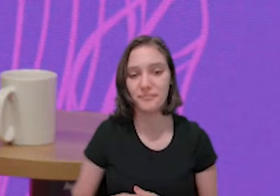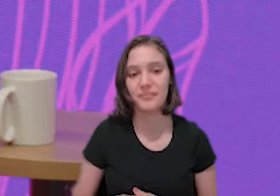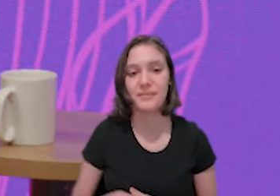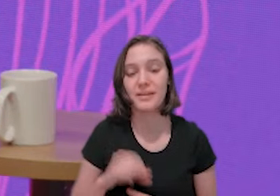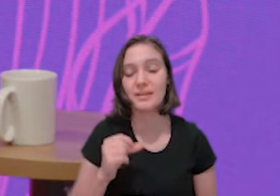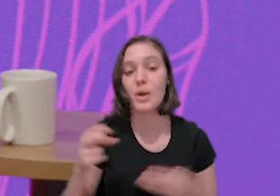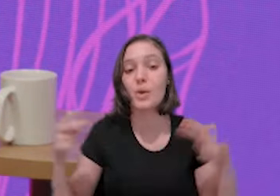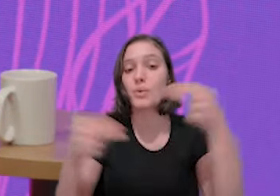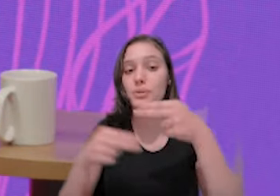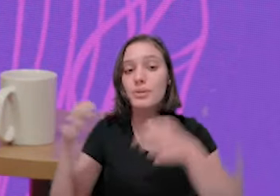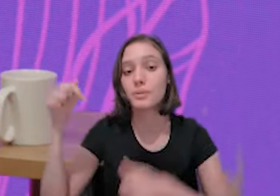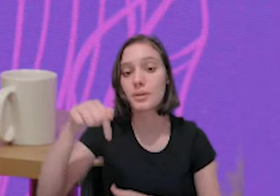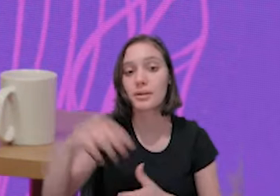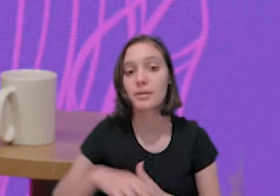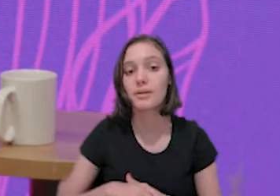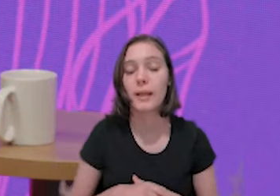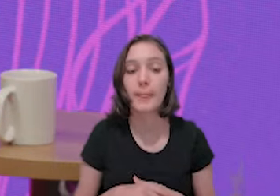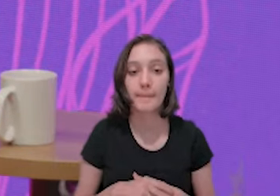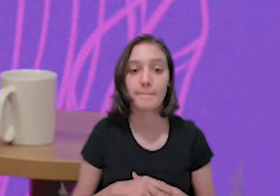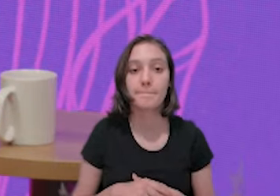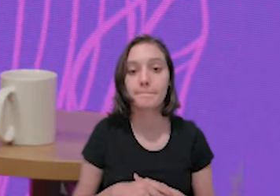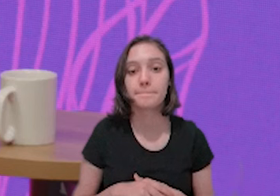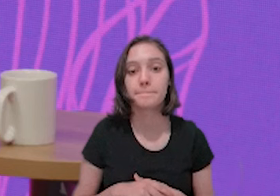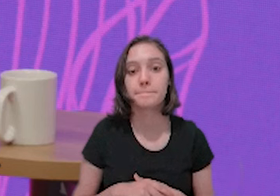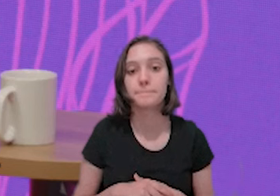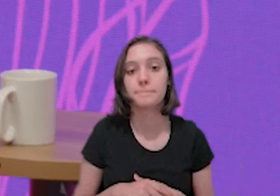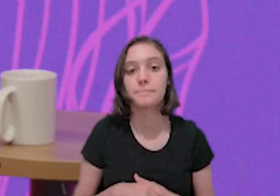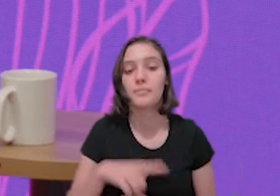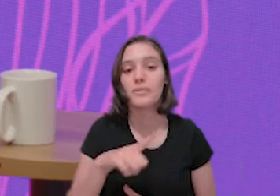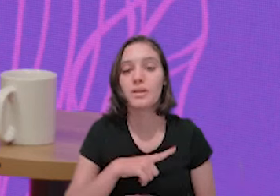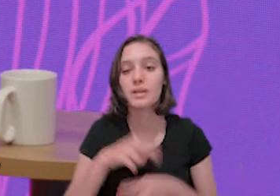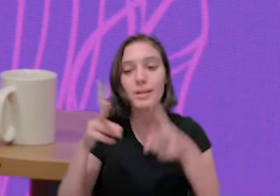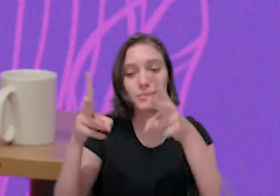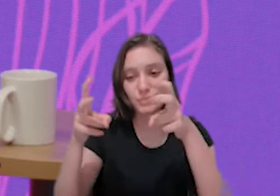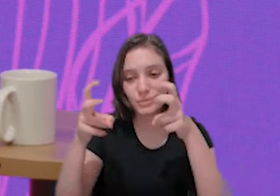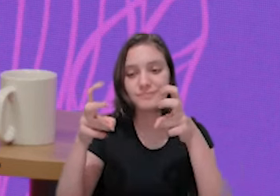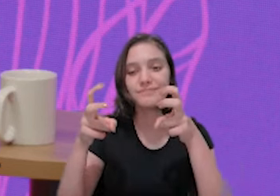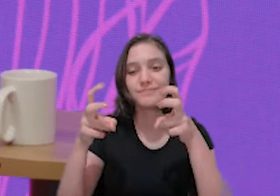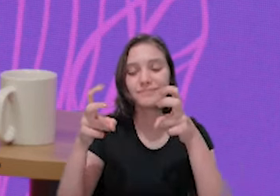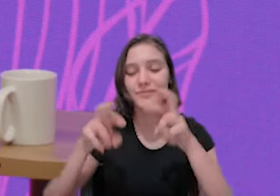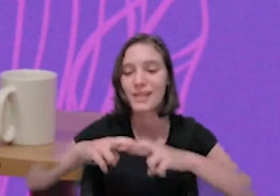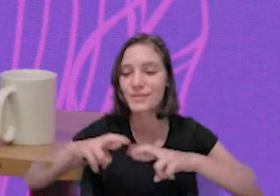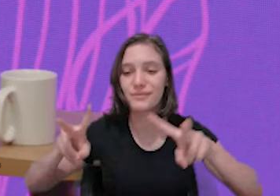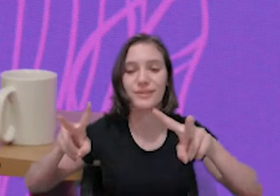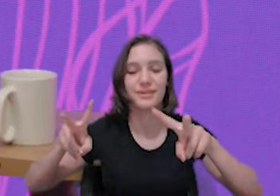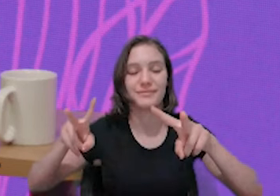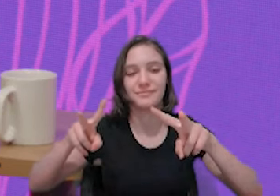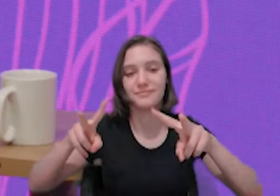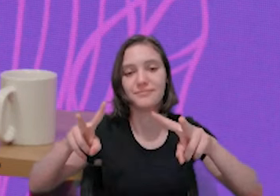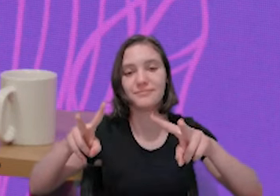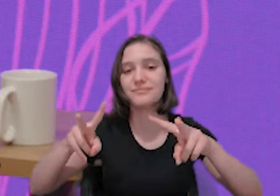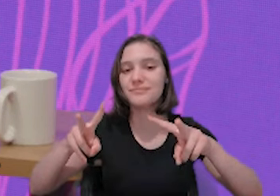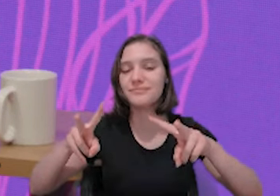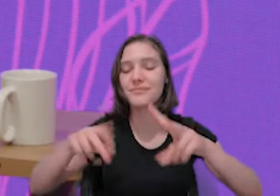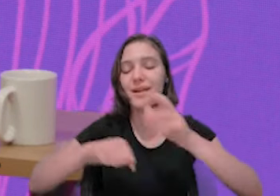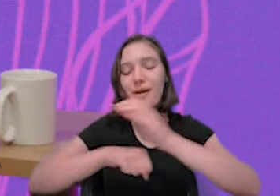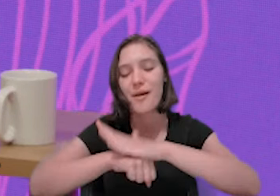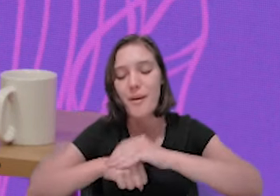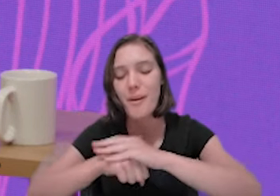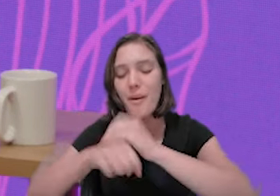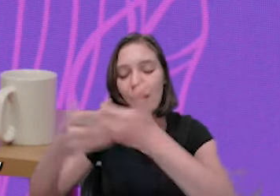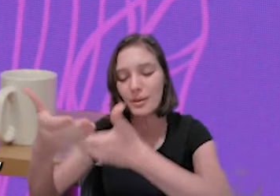diferenciado, mais acolhedor, mais singular, sobre o universo feminino.